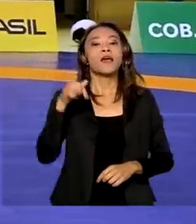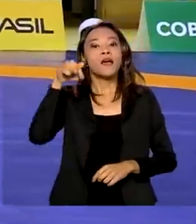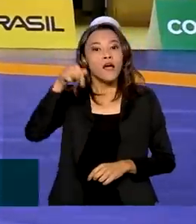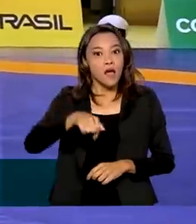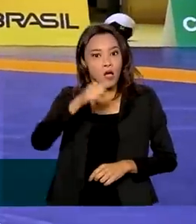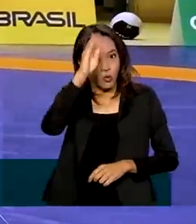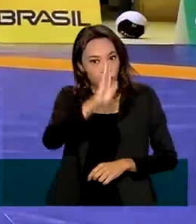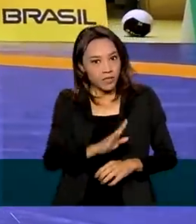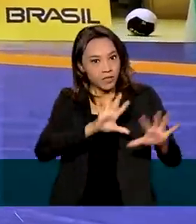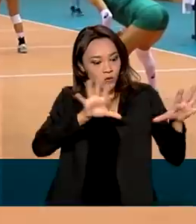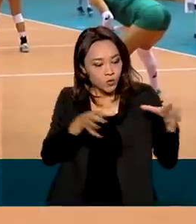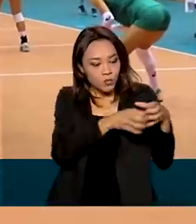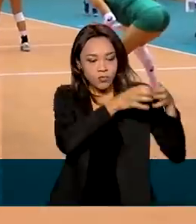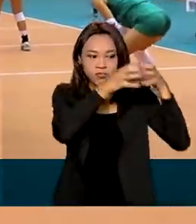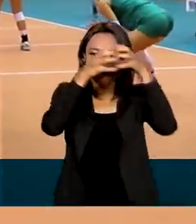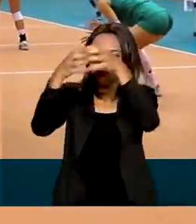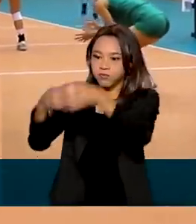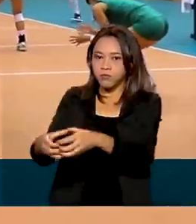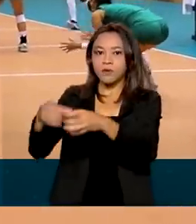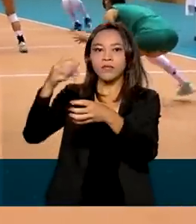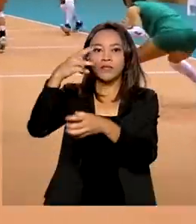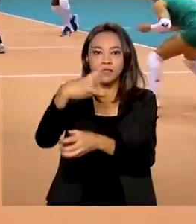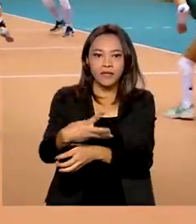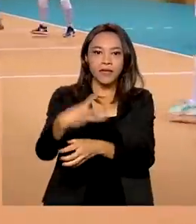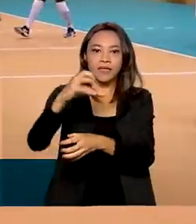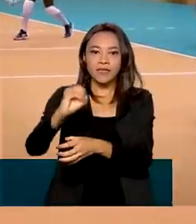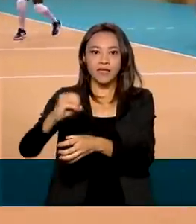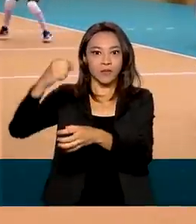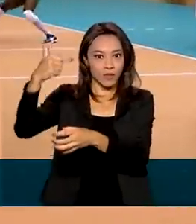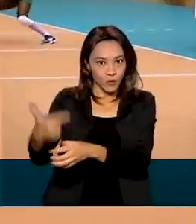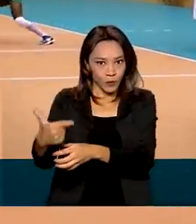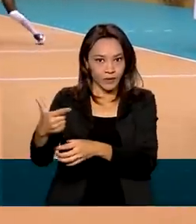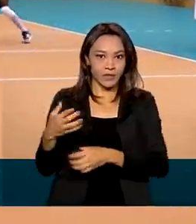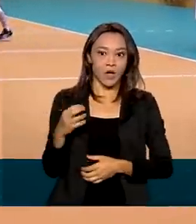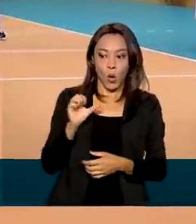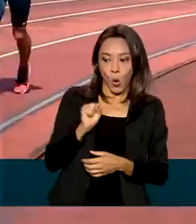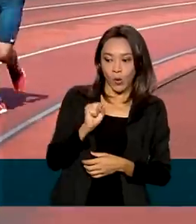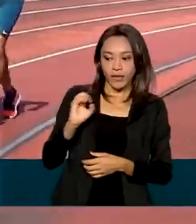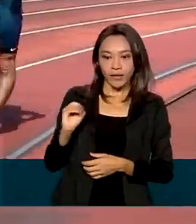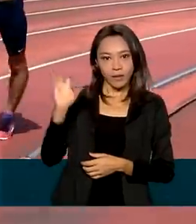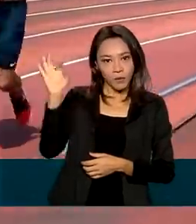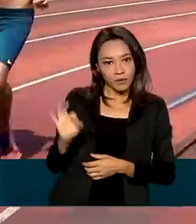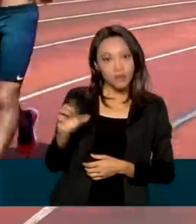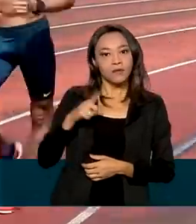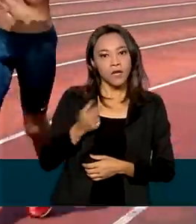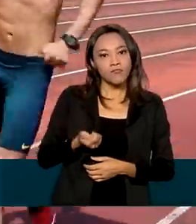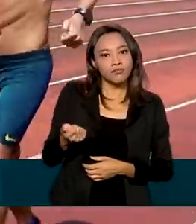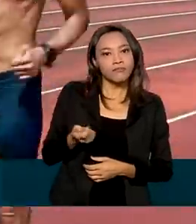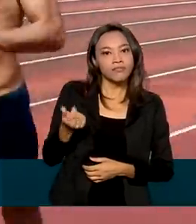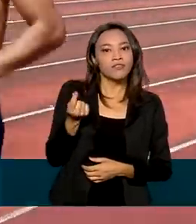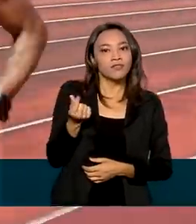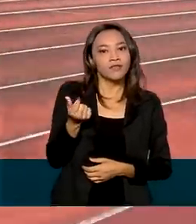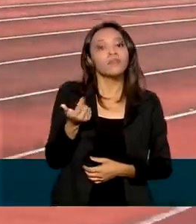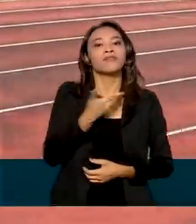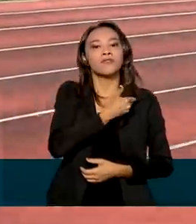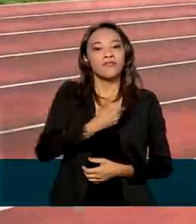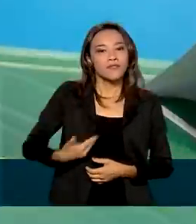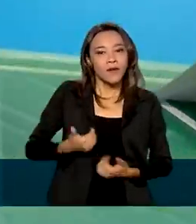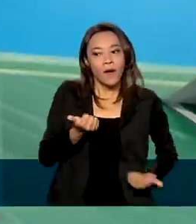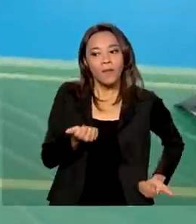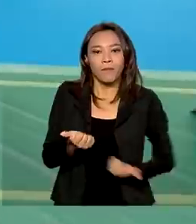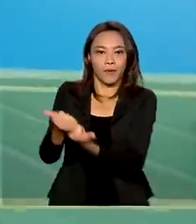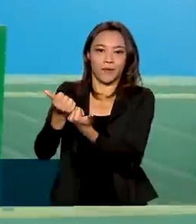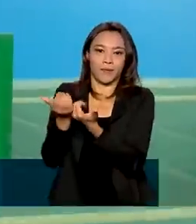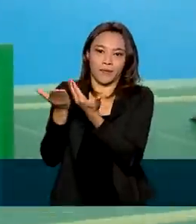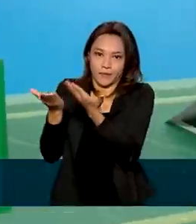delegação brasileira conta com 302 atletas. 80% deles recebem incentivo para treinar e competir por meio